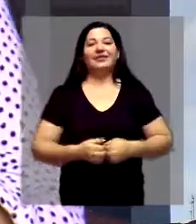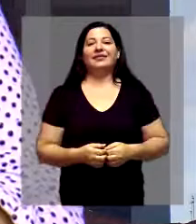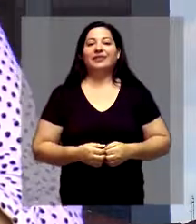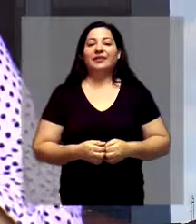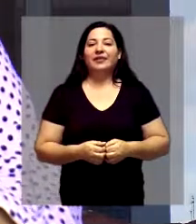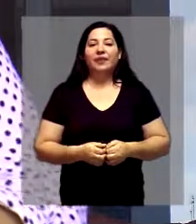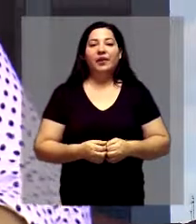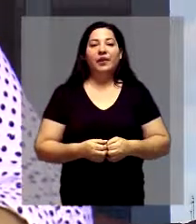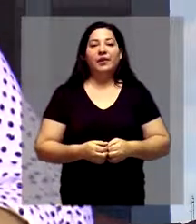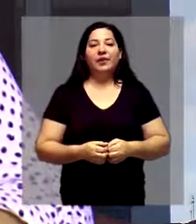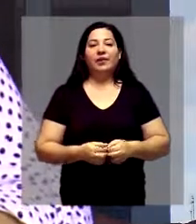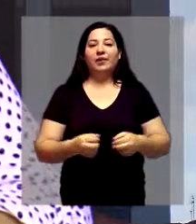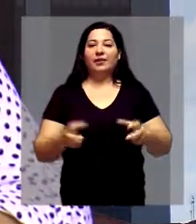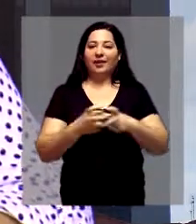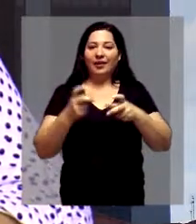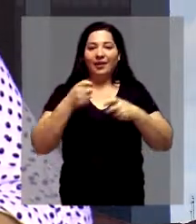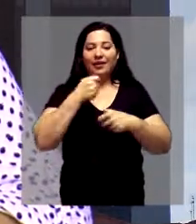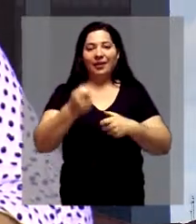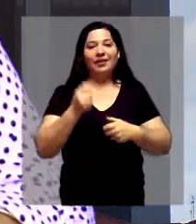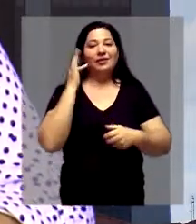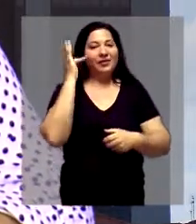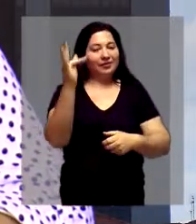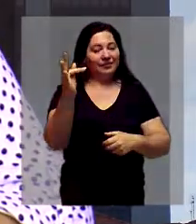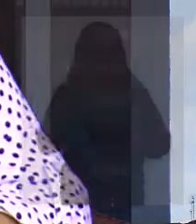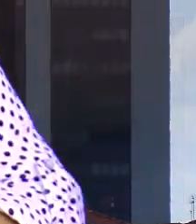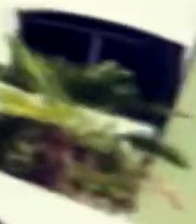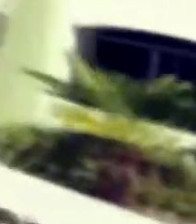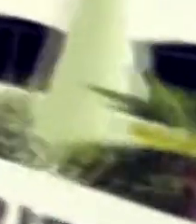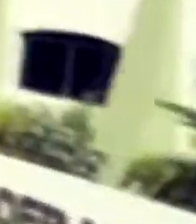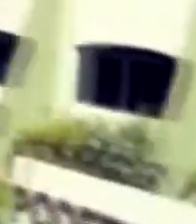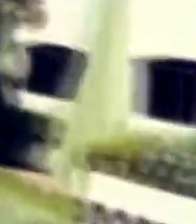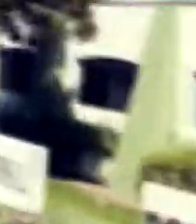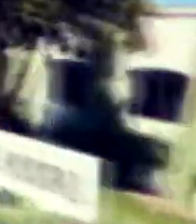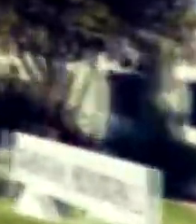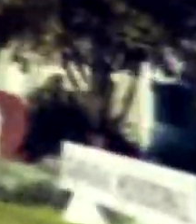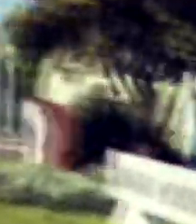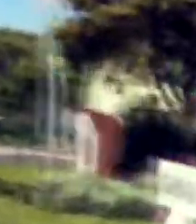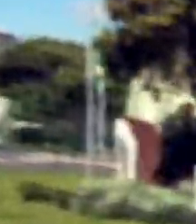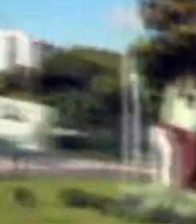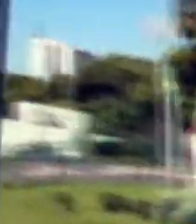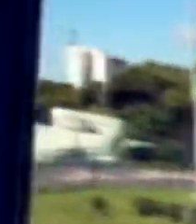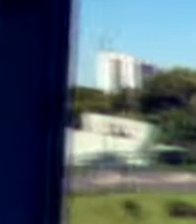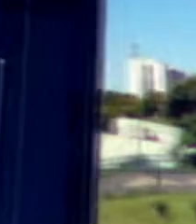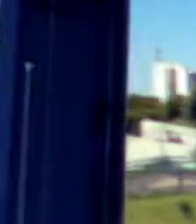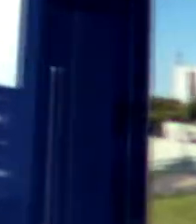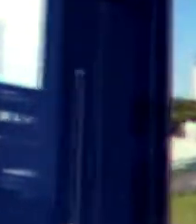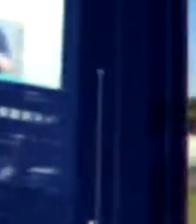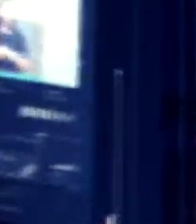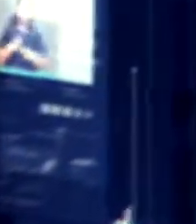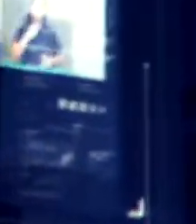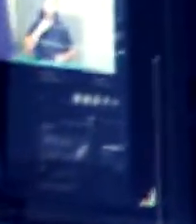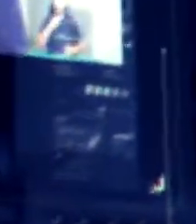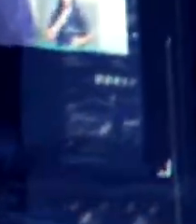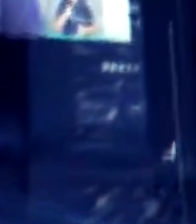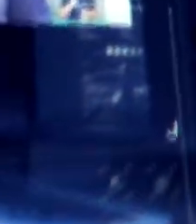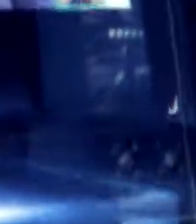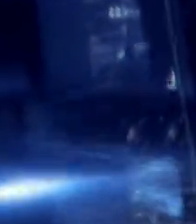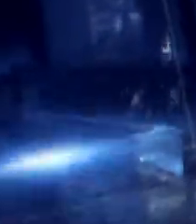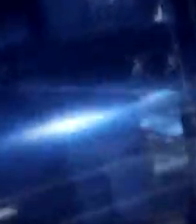O Câmara Entrevista termina aqui. Até o próximo programa. Tchau, tchau, tchau.